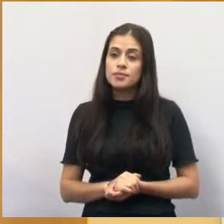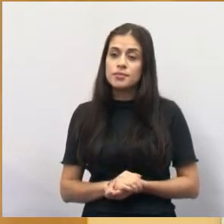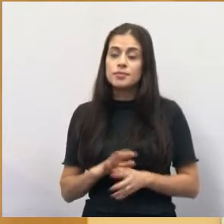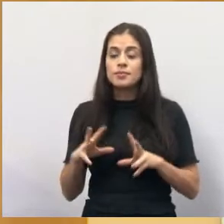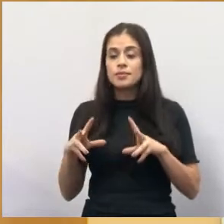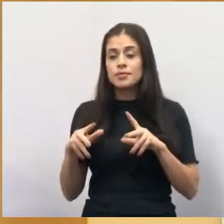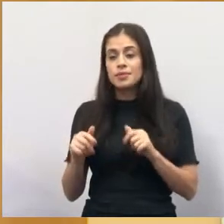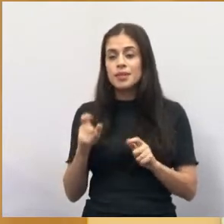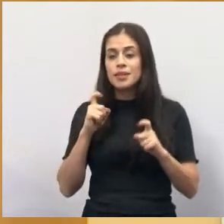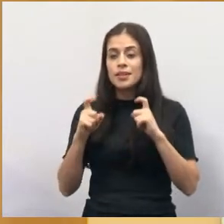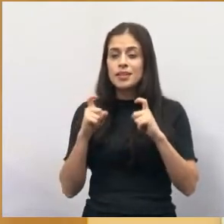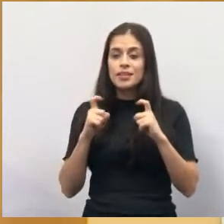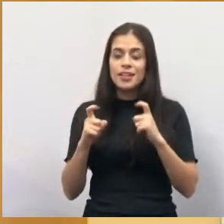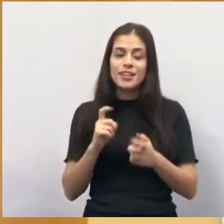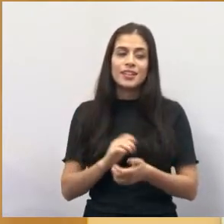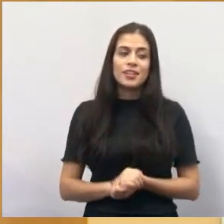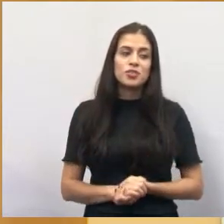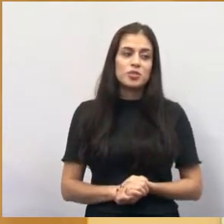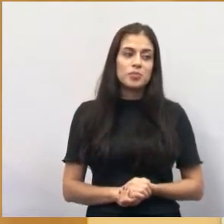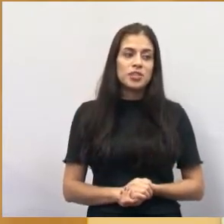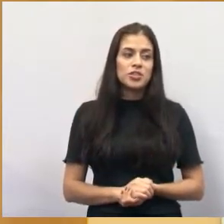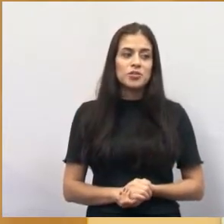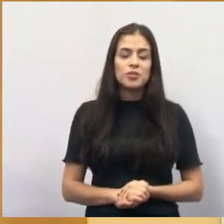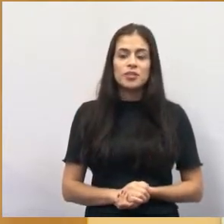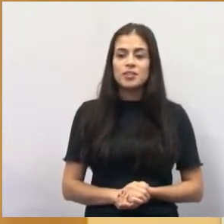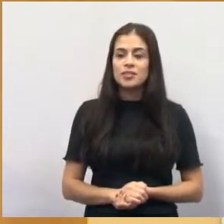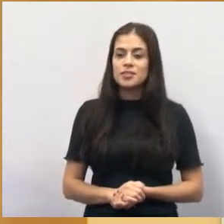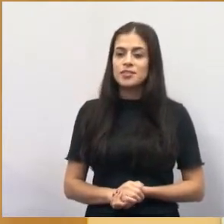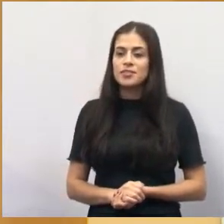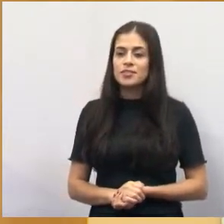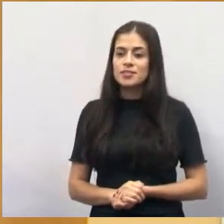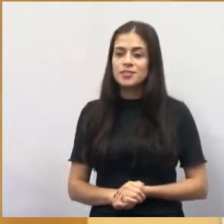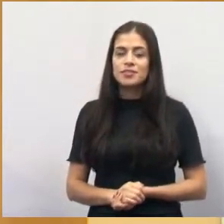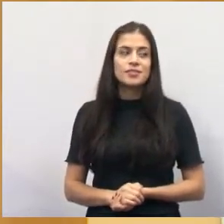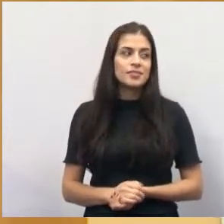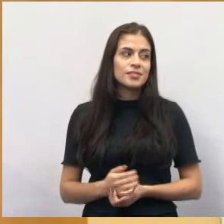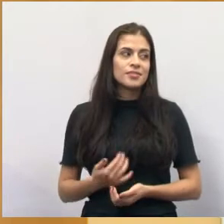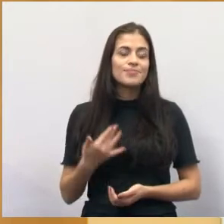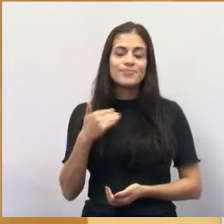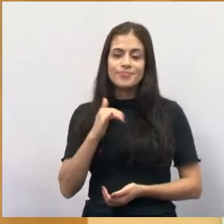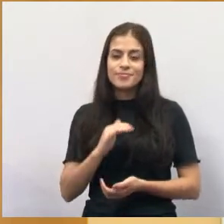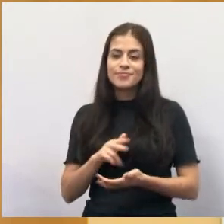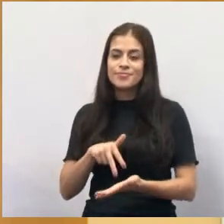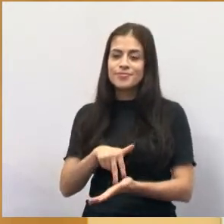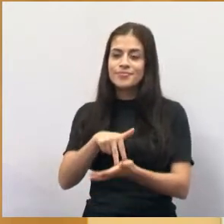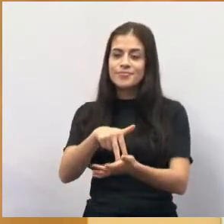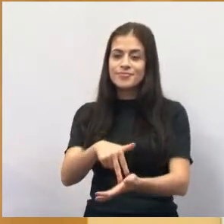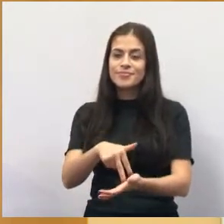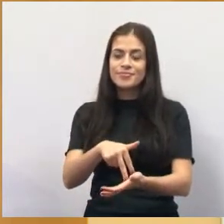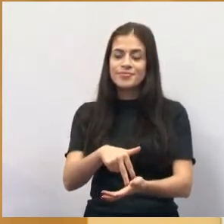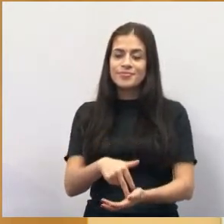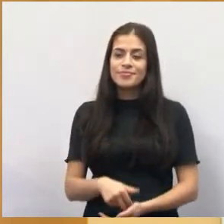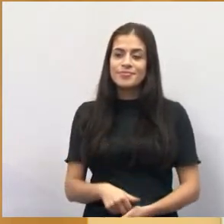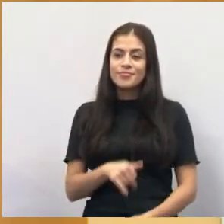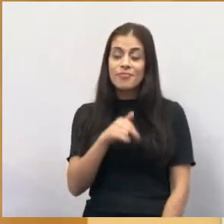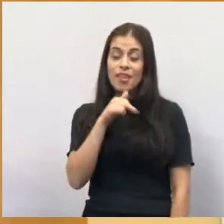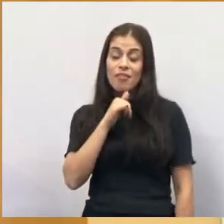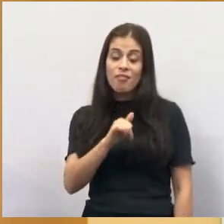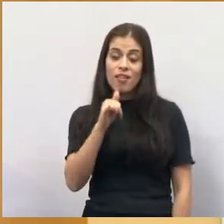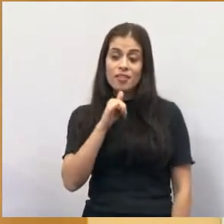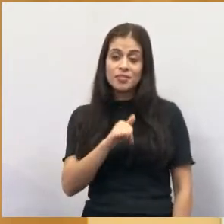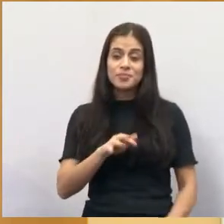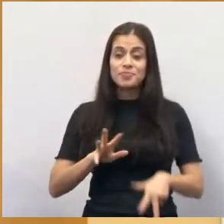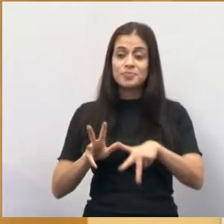sessão a mesma coisa. Sobe aqui, e fica falando da corrupção dos partidos alheios.